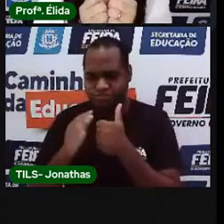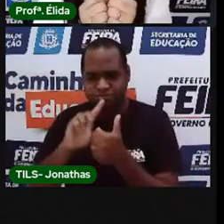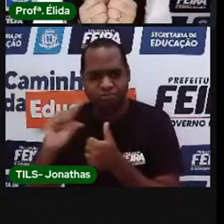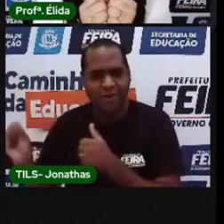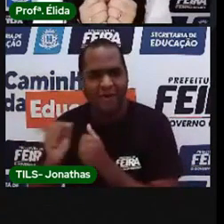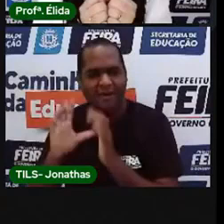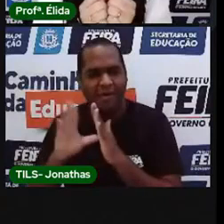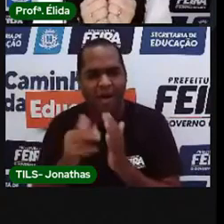um ladrão na escuridão.